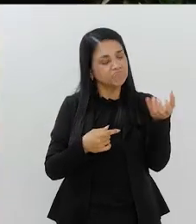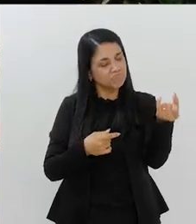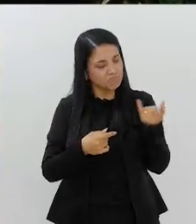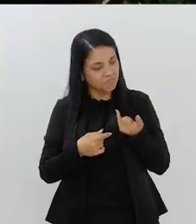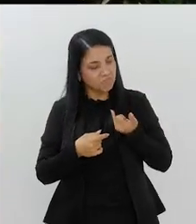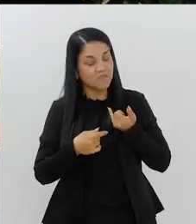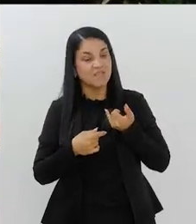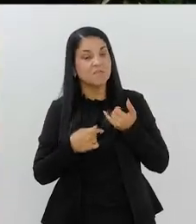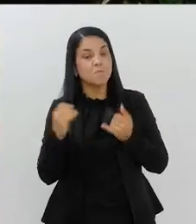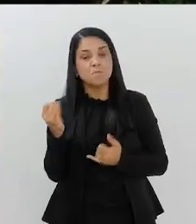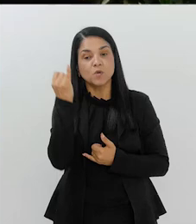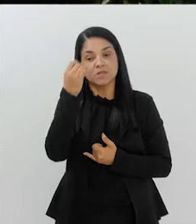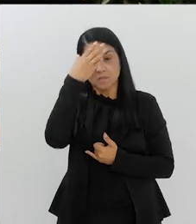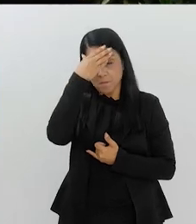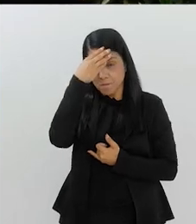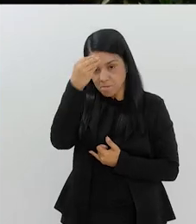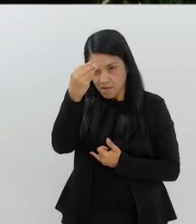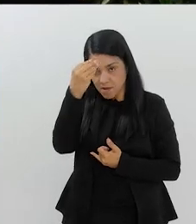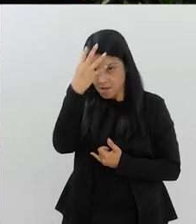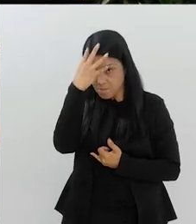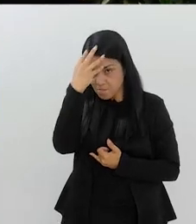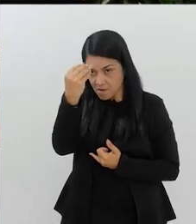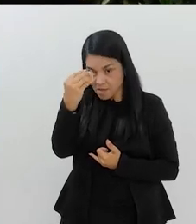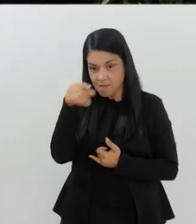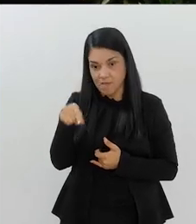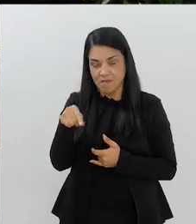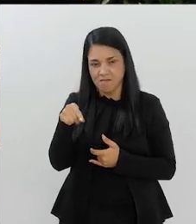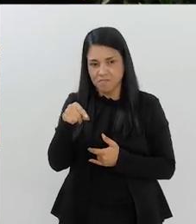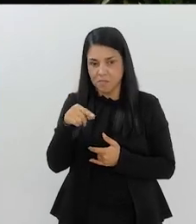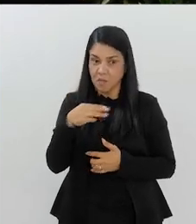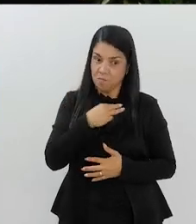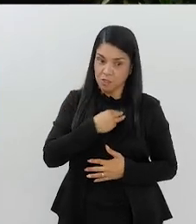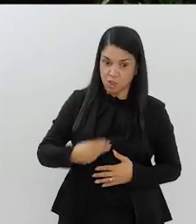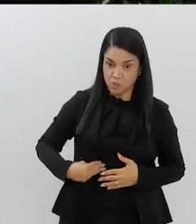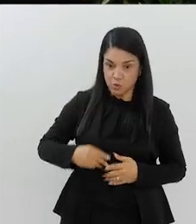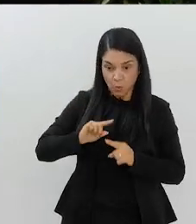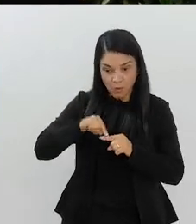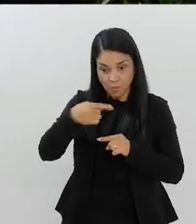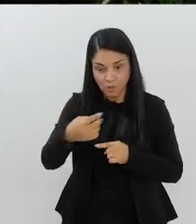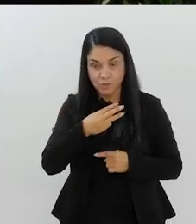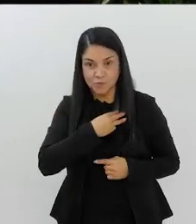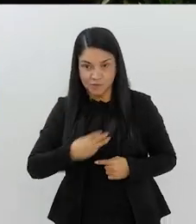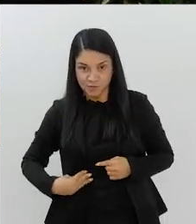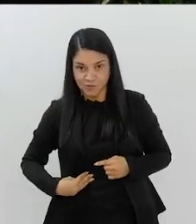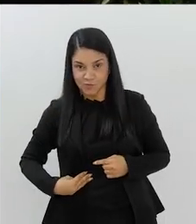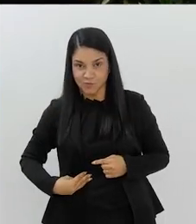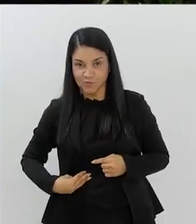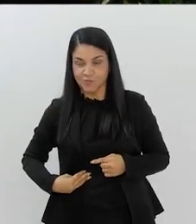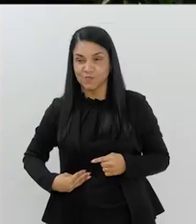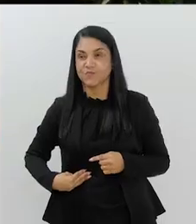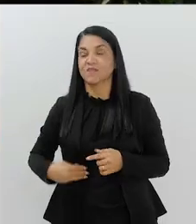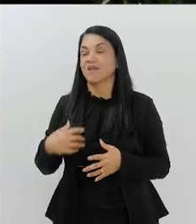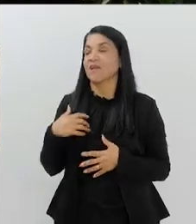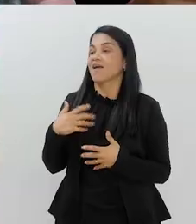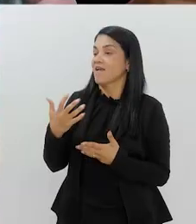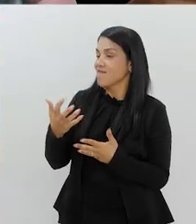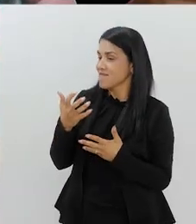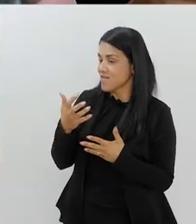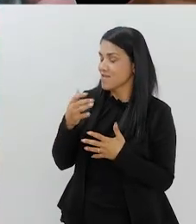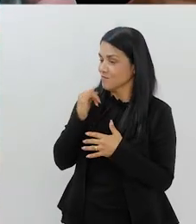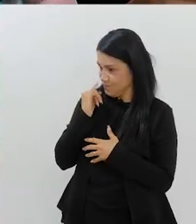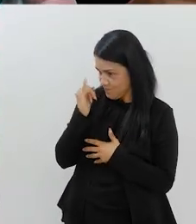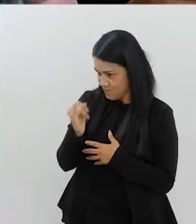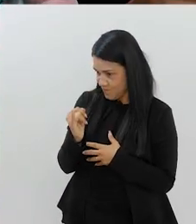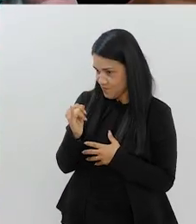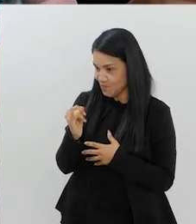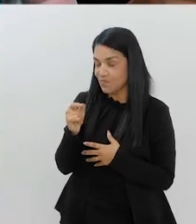importância dele para o esporte paralímpico. Então, como ministro, ou depois de ser ministro? Também. Como ministro, mas eu queria